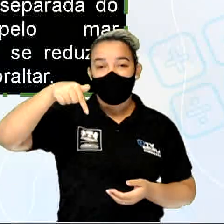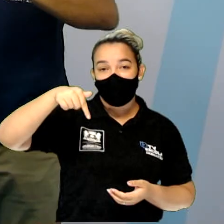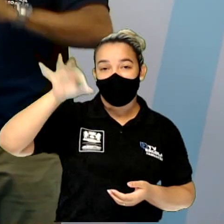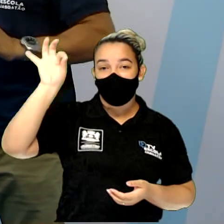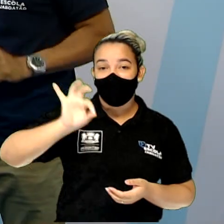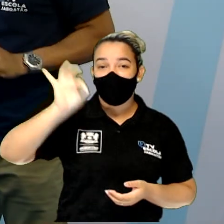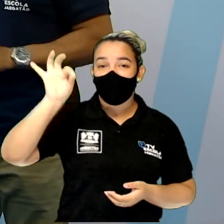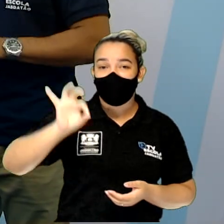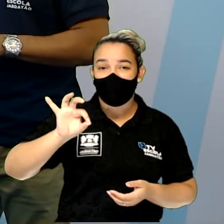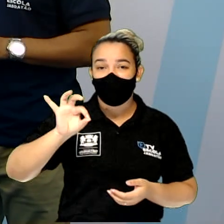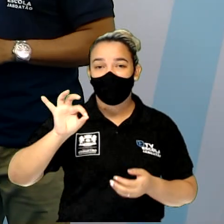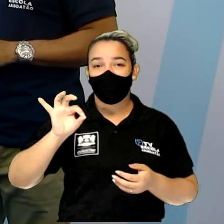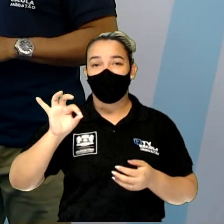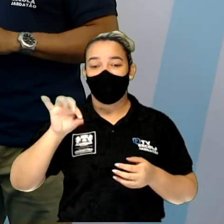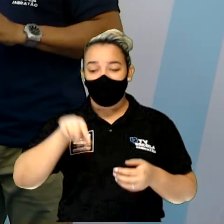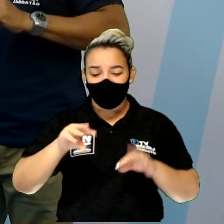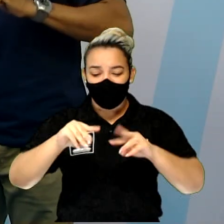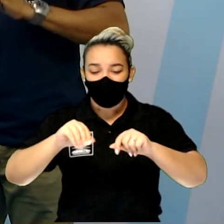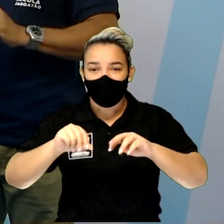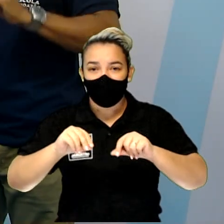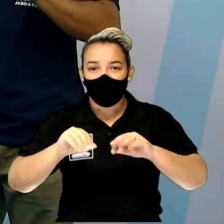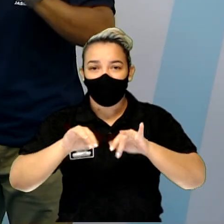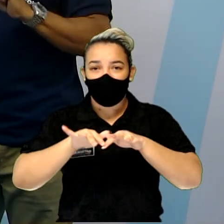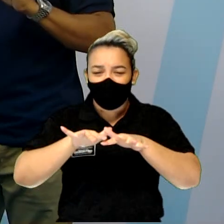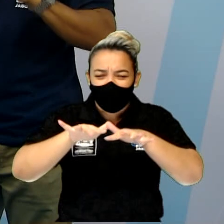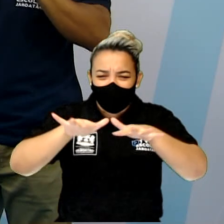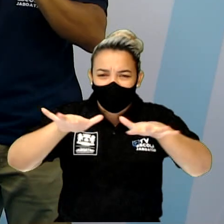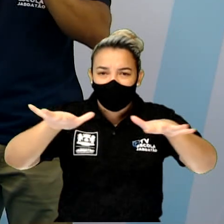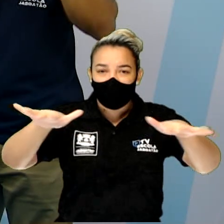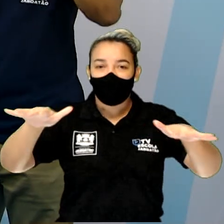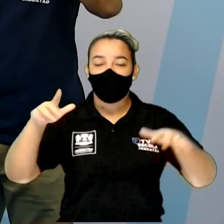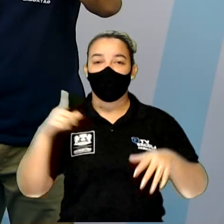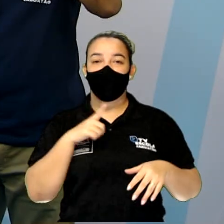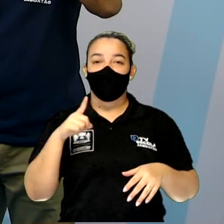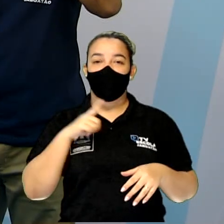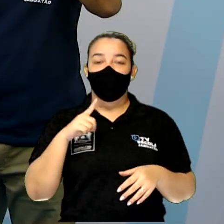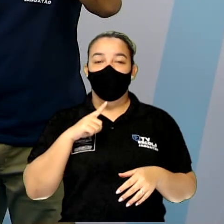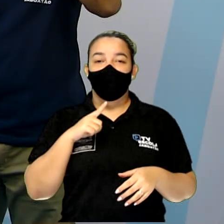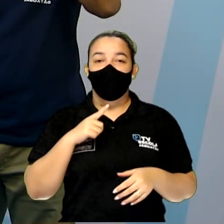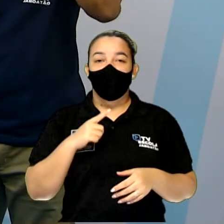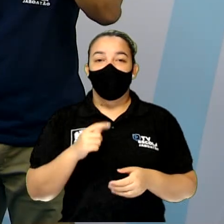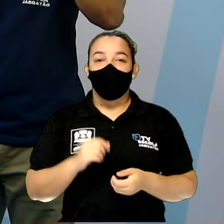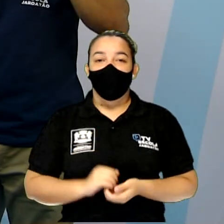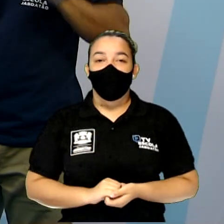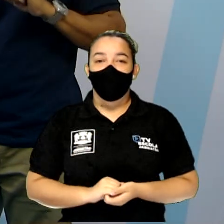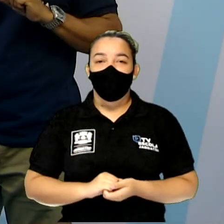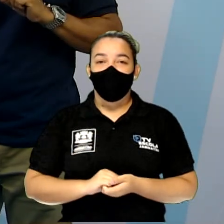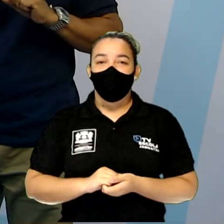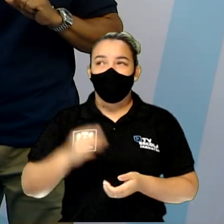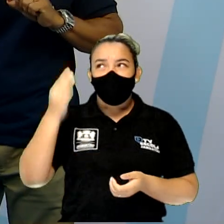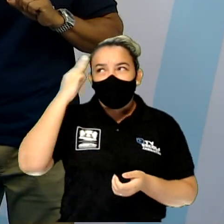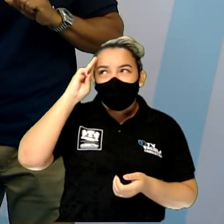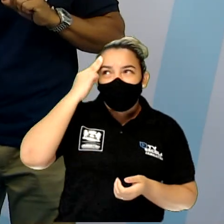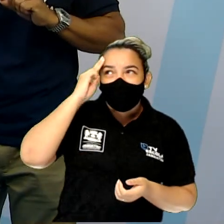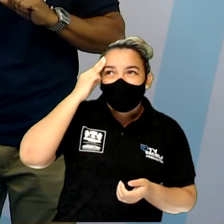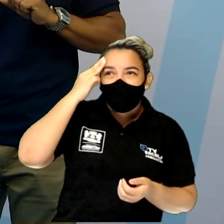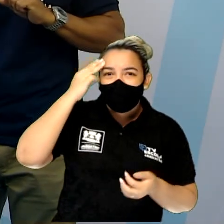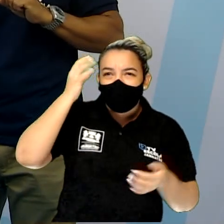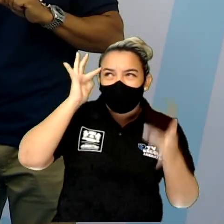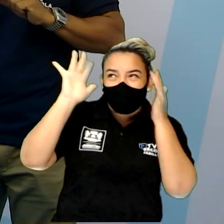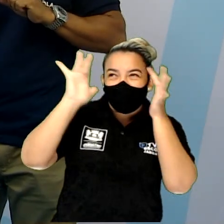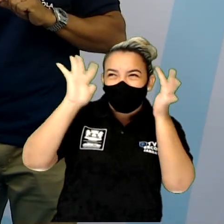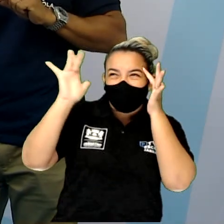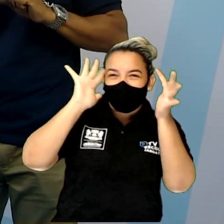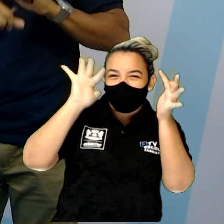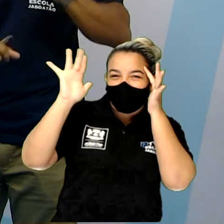Vale lembrar o seguinte, pessoal, a gente tem que puxar da memória, vamos usar esse termo que a minha avó